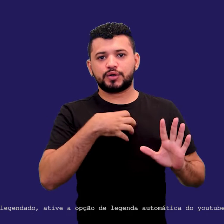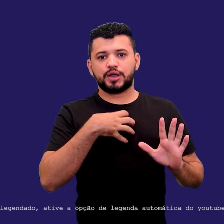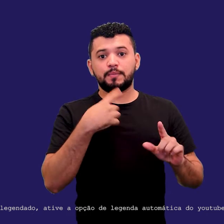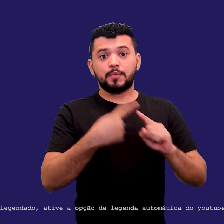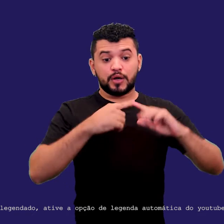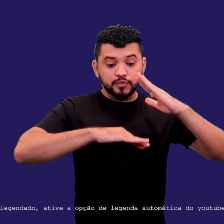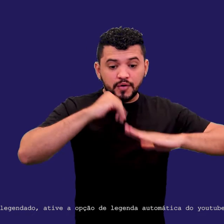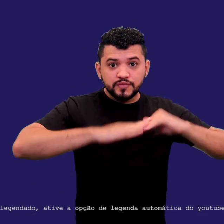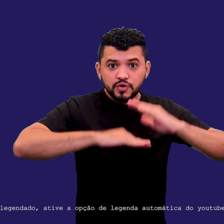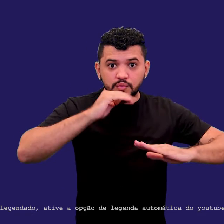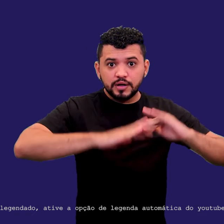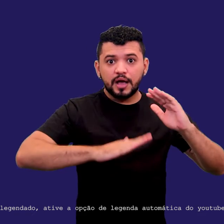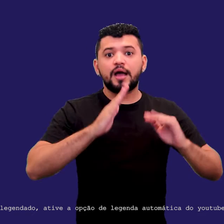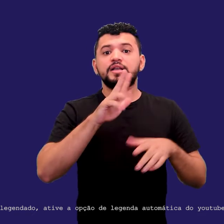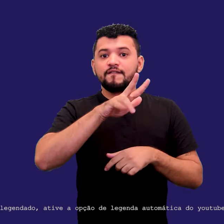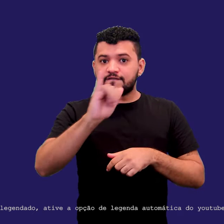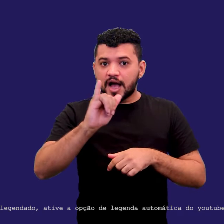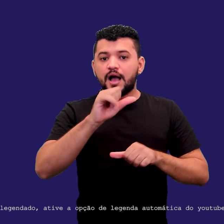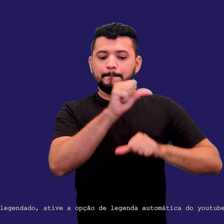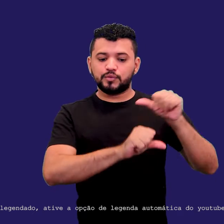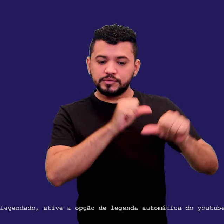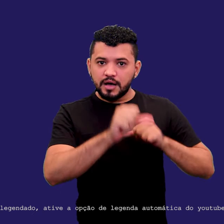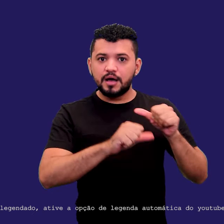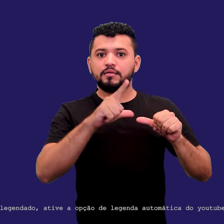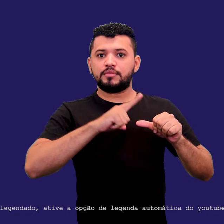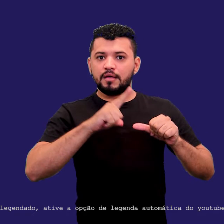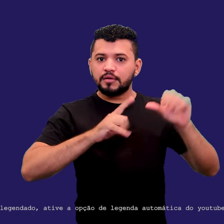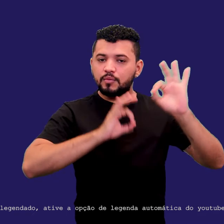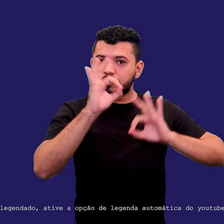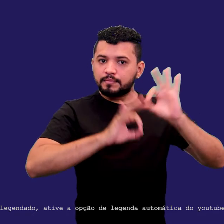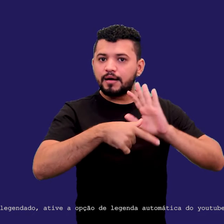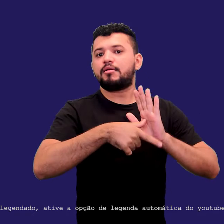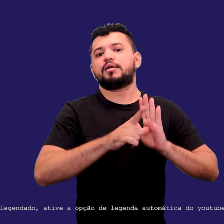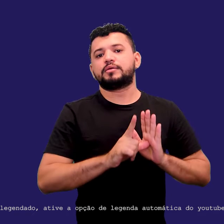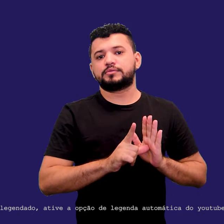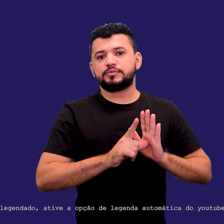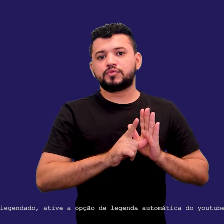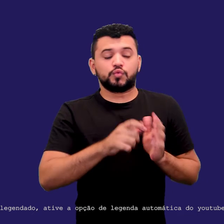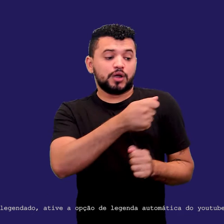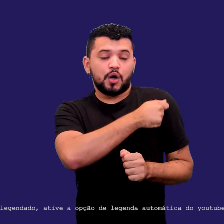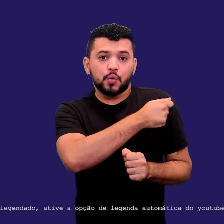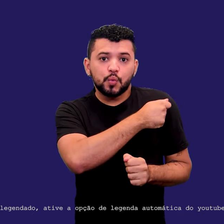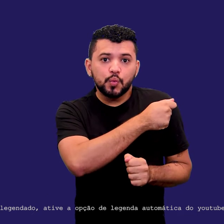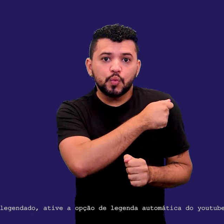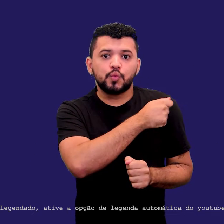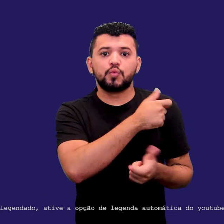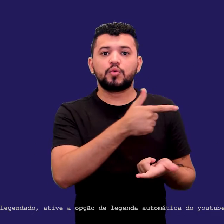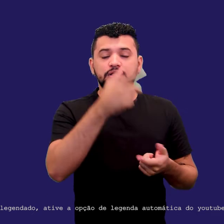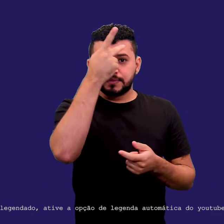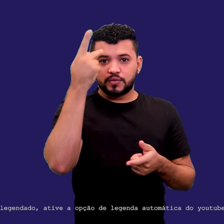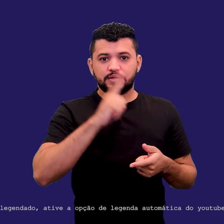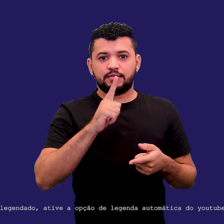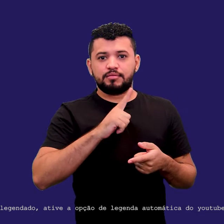moldando, eles vêm se preparando. Então, eu falo muito, assim, para os alunos, nas consultorias, para as pessoas que ouvem